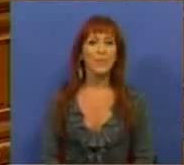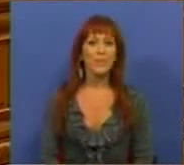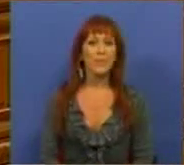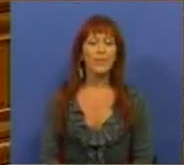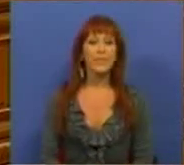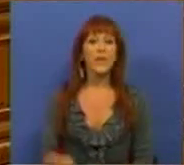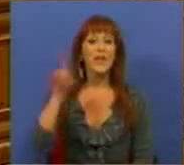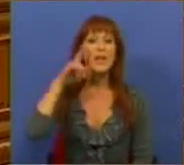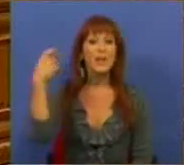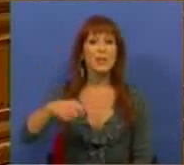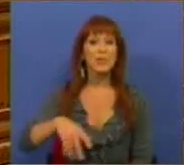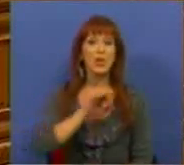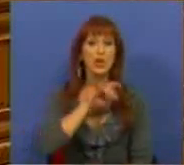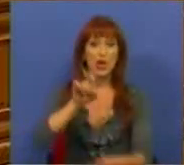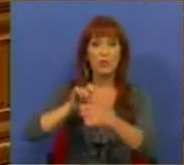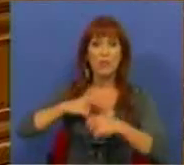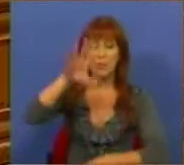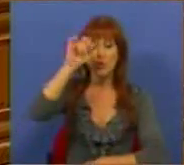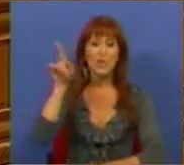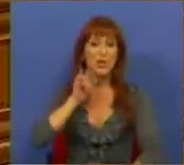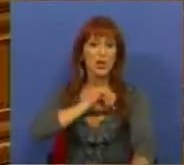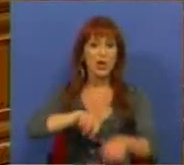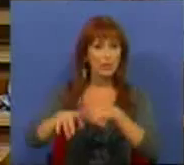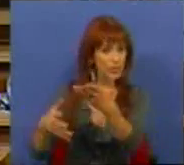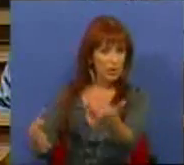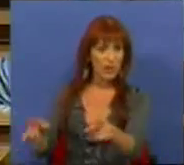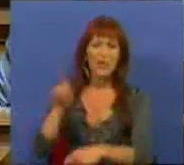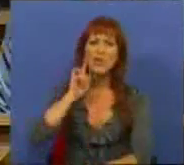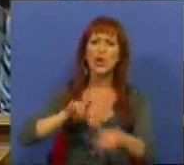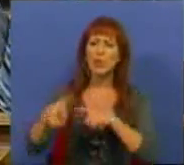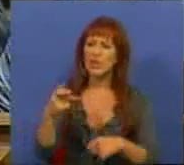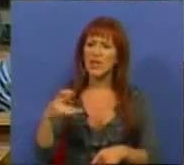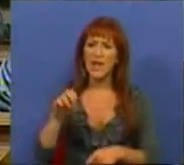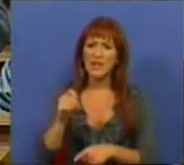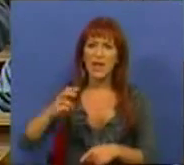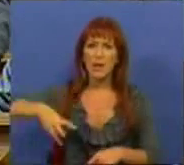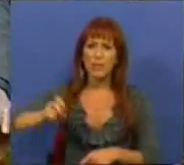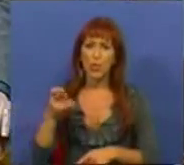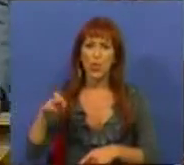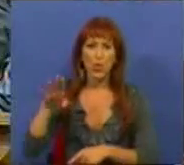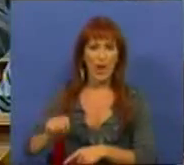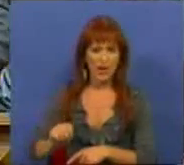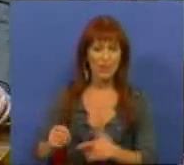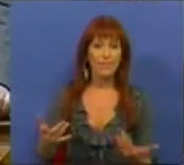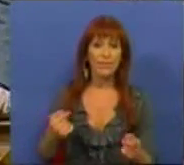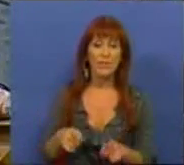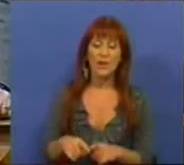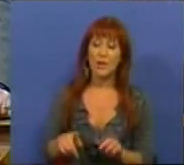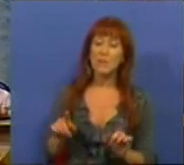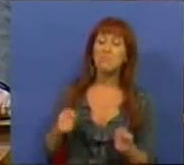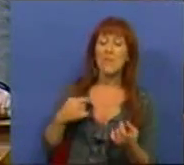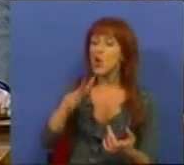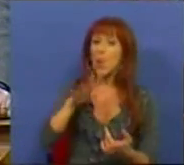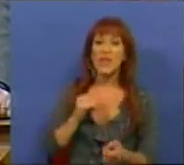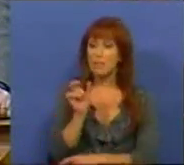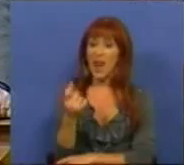Sra. Presidente, Srs. Membros do Governo, Sras. Deputadas, Srs. Deputados, Sra. Deputada Teresa Moraes, retenho que não